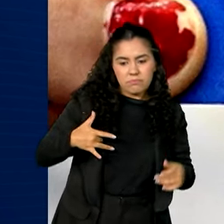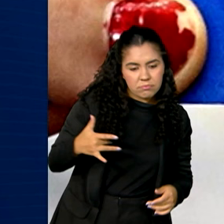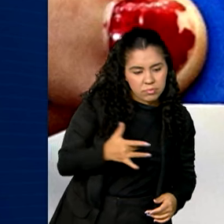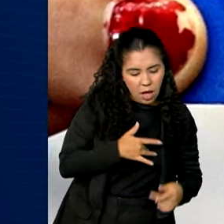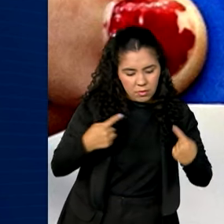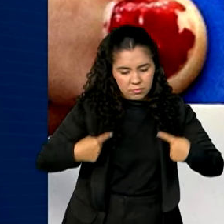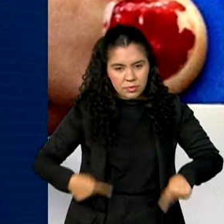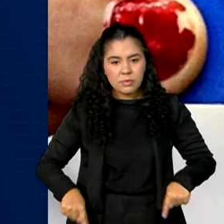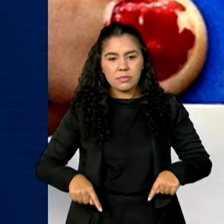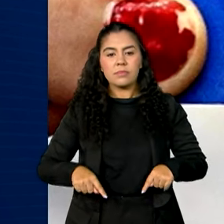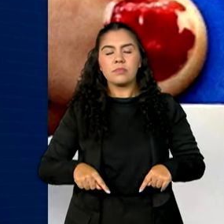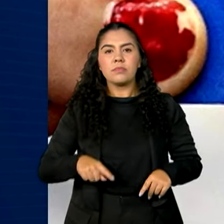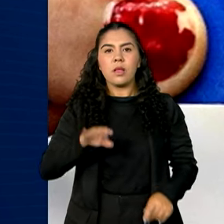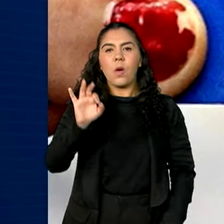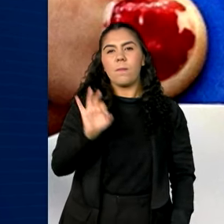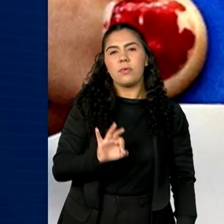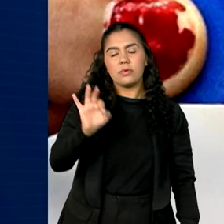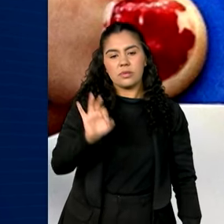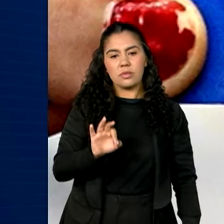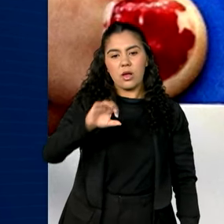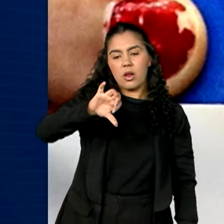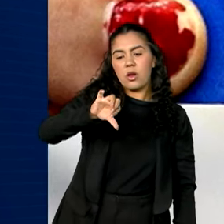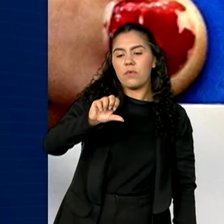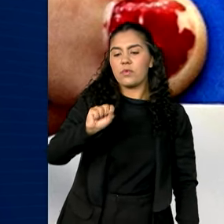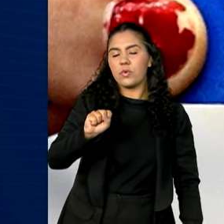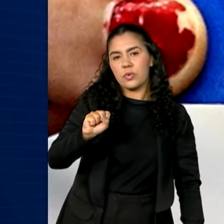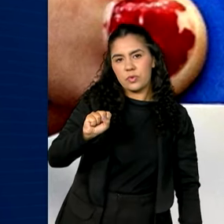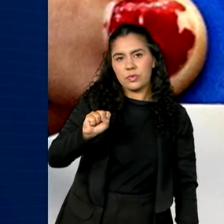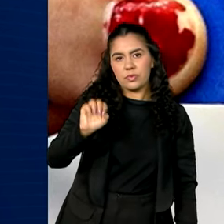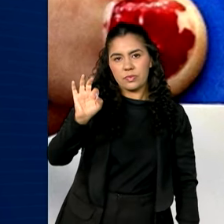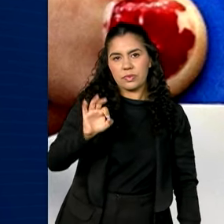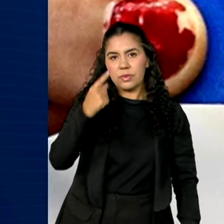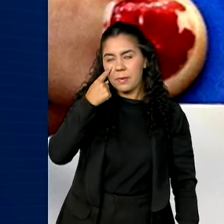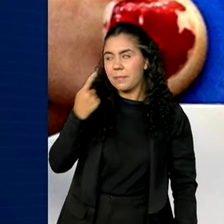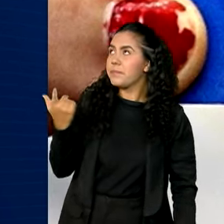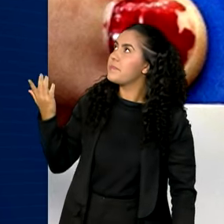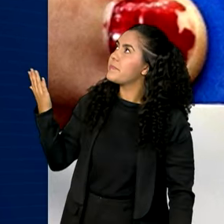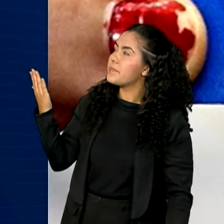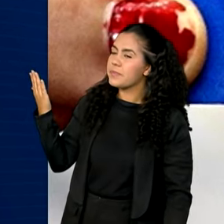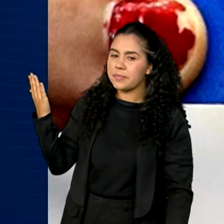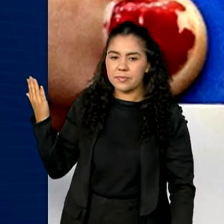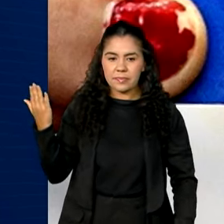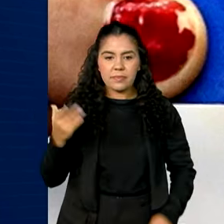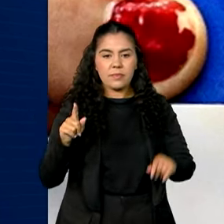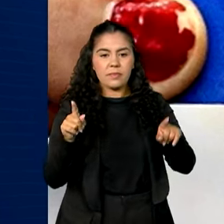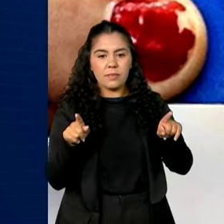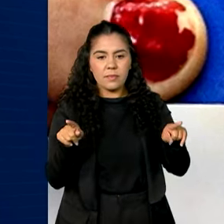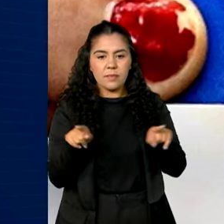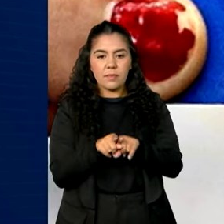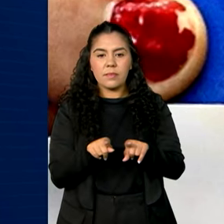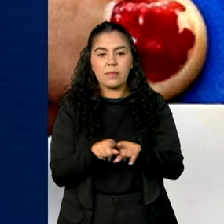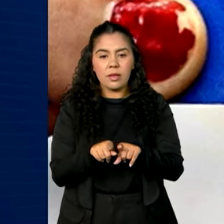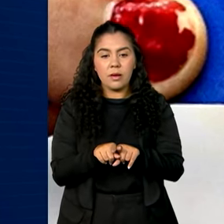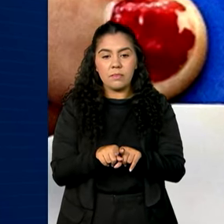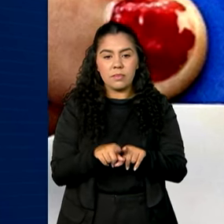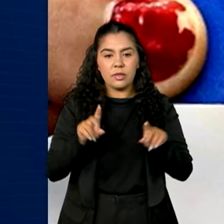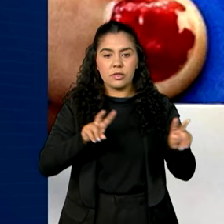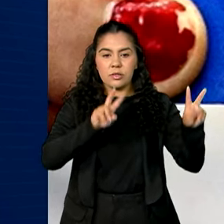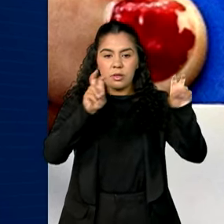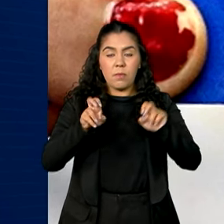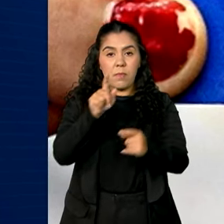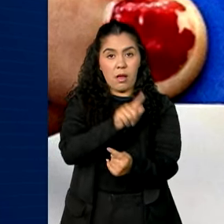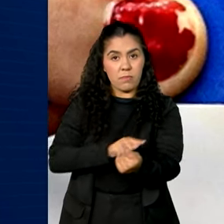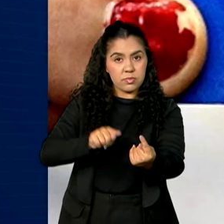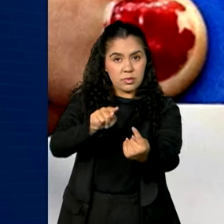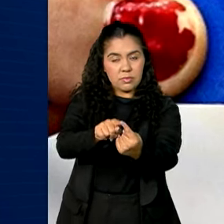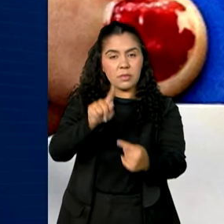o percentual ficou em 98,81% das crianças. A meta